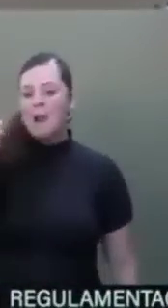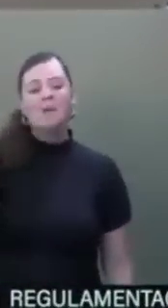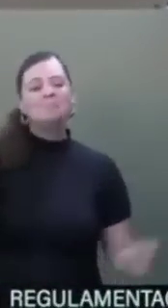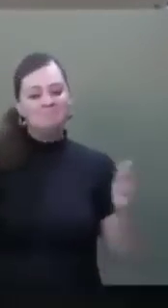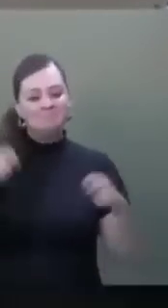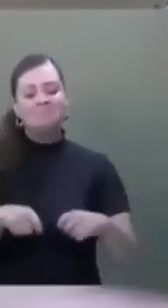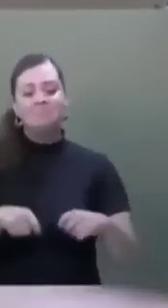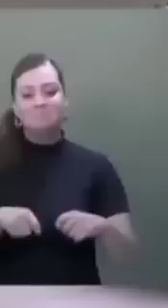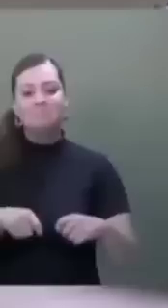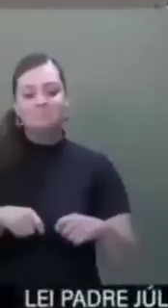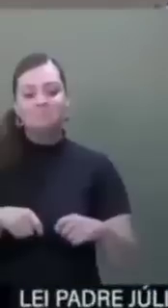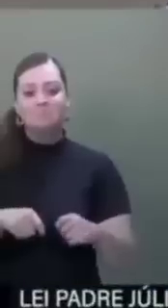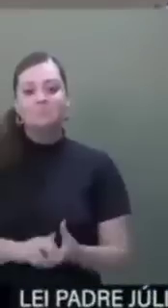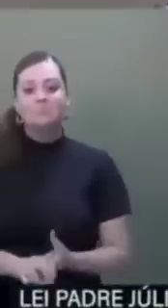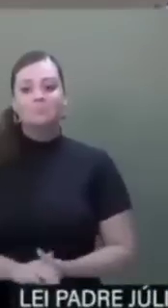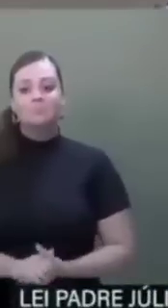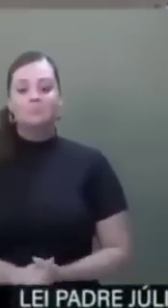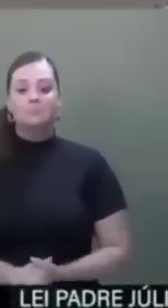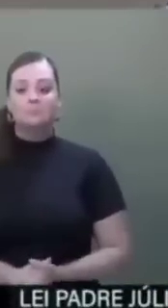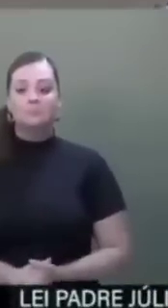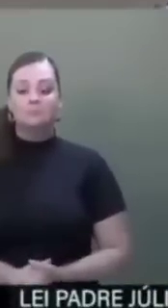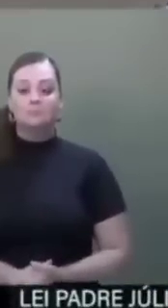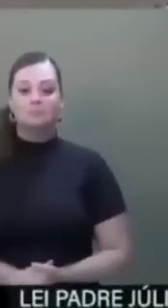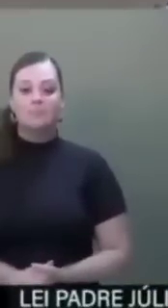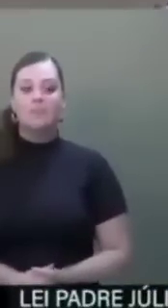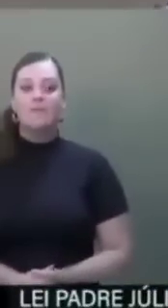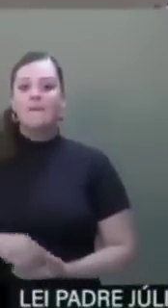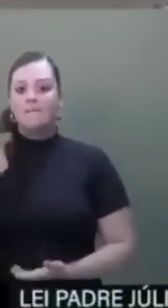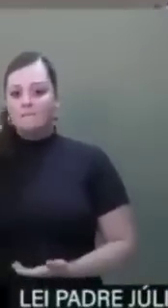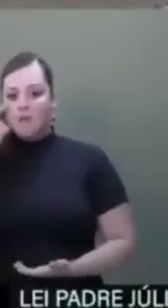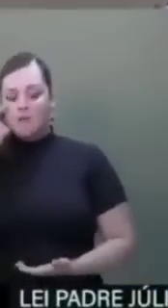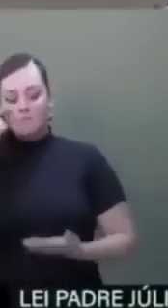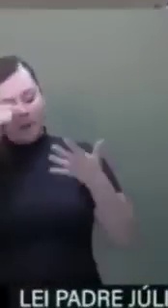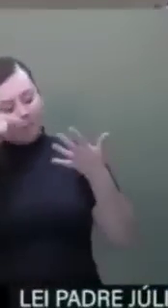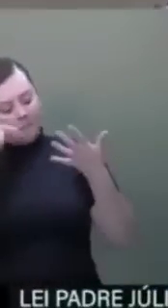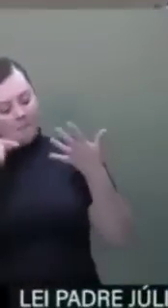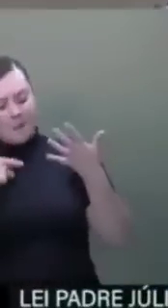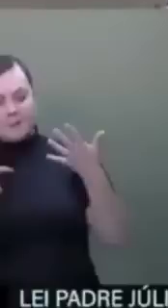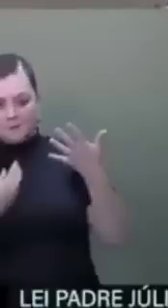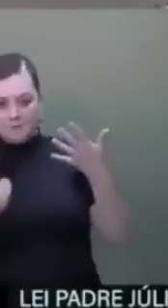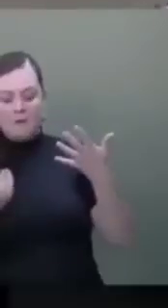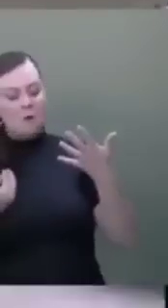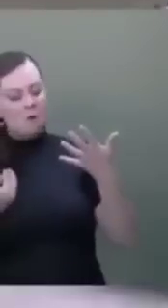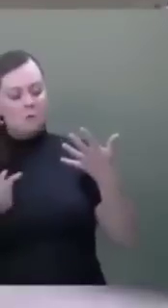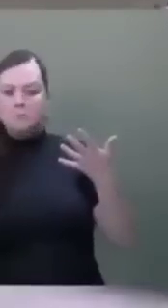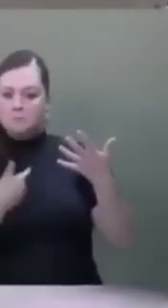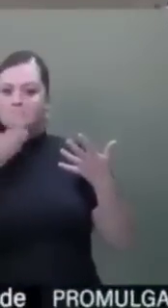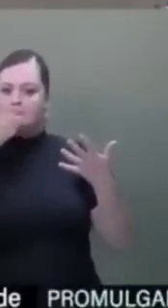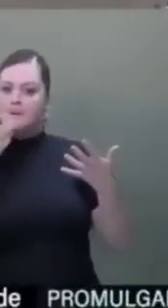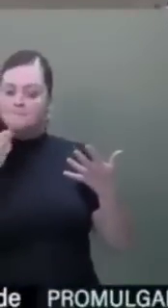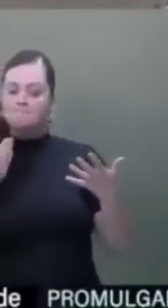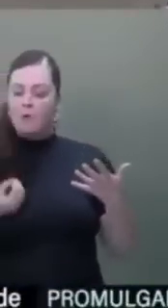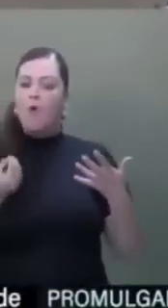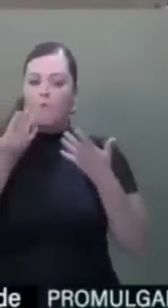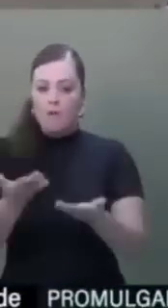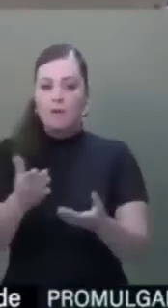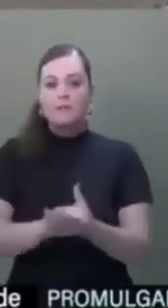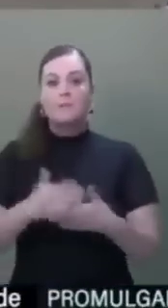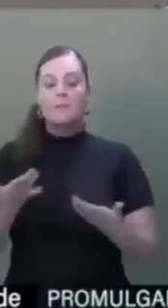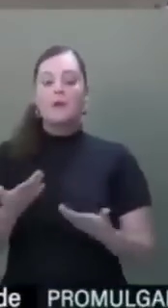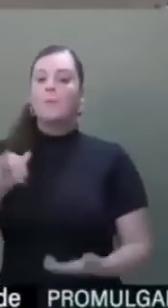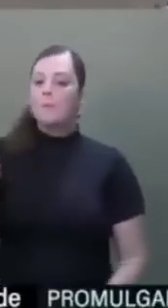diante das circunstâncias que enfrentamos. Quero aproveitar aqui para agradecer